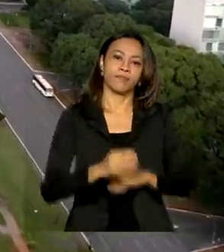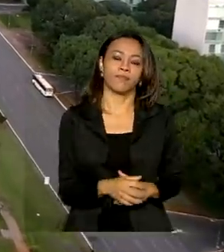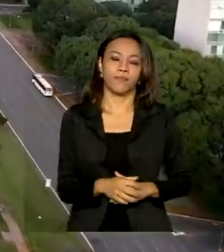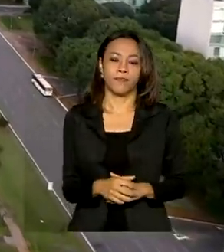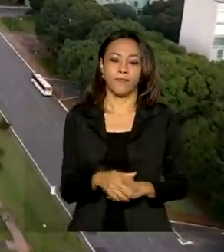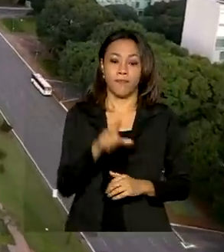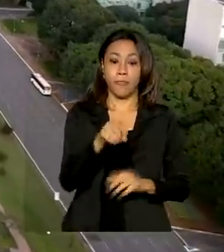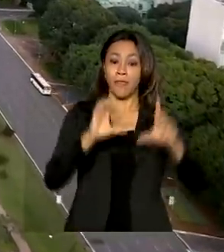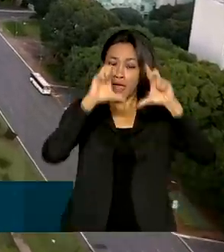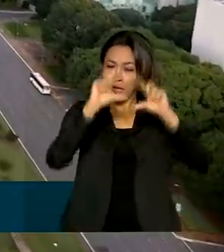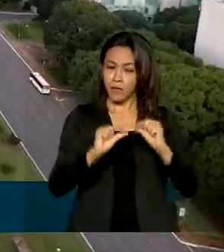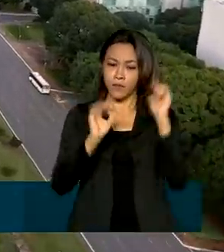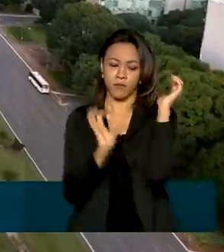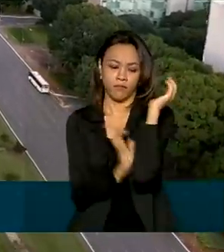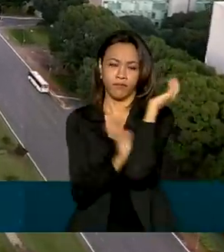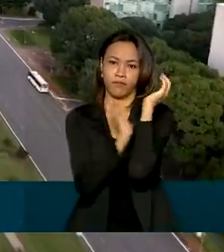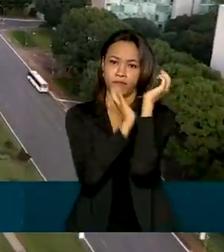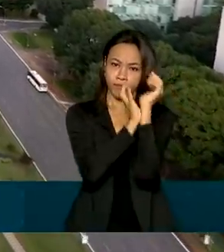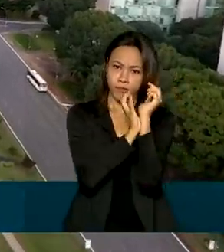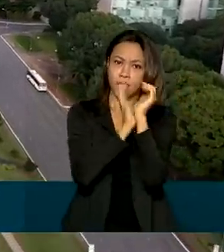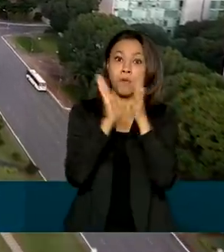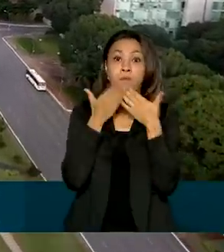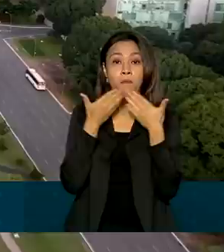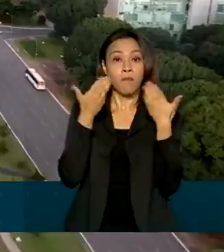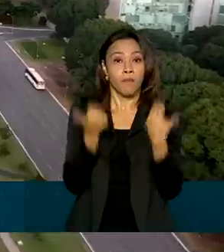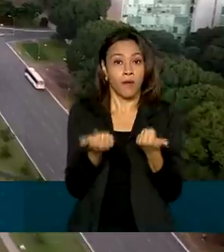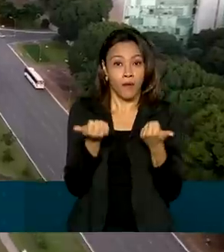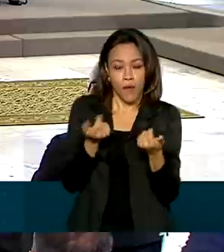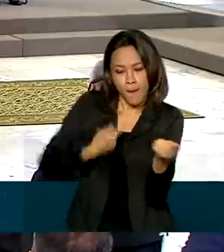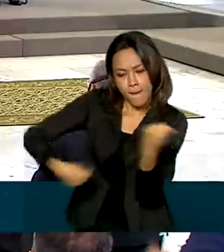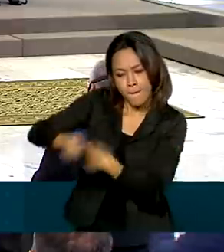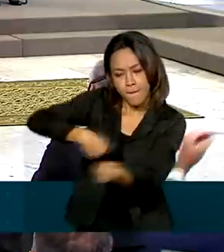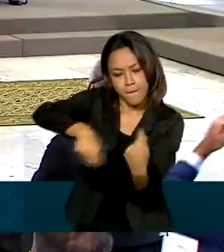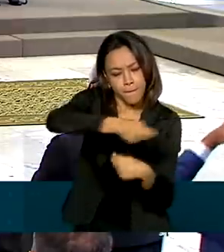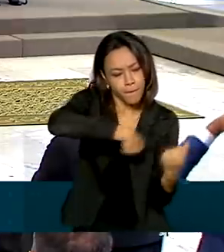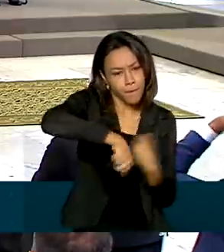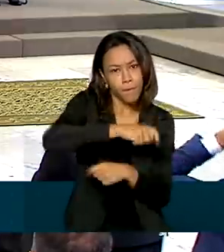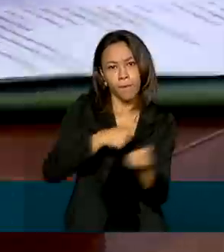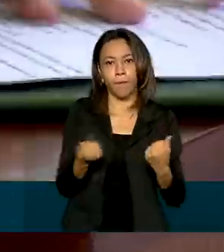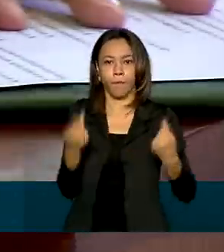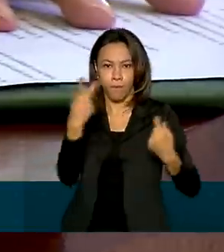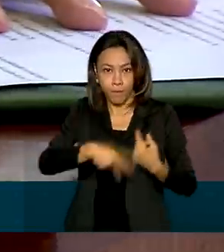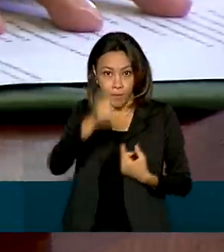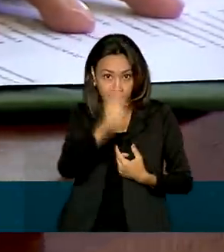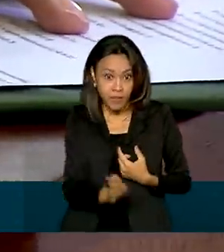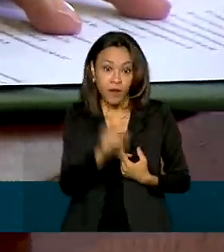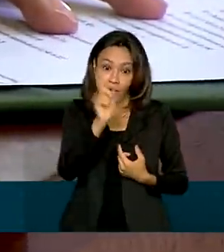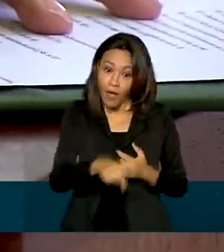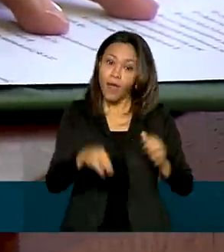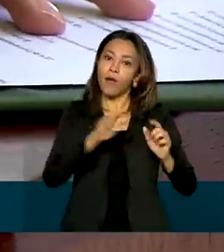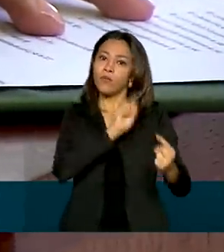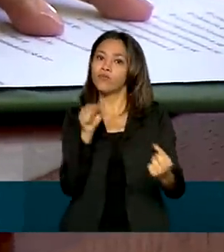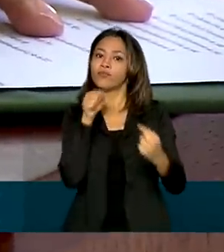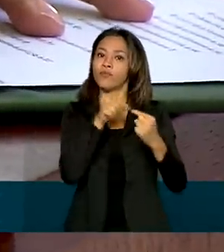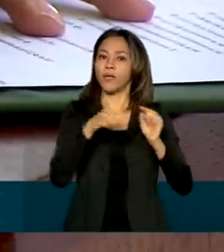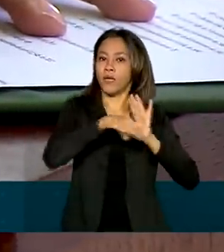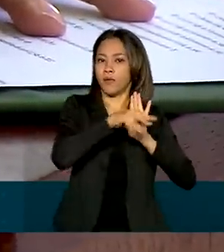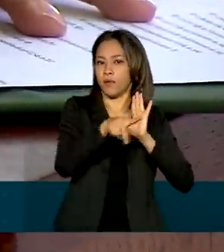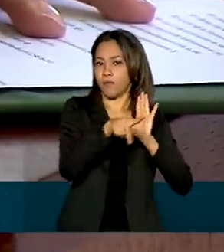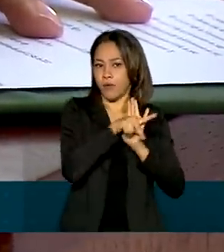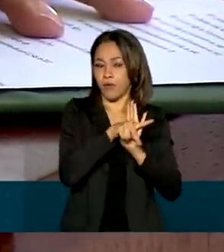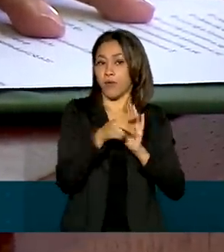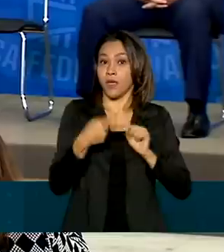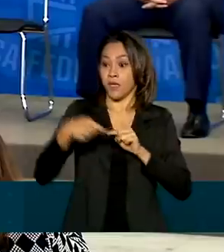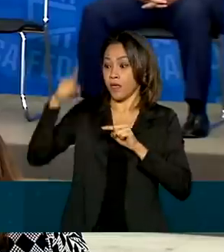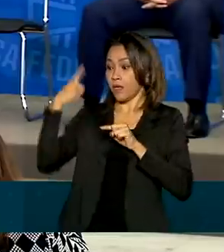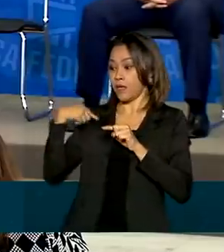Reduzir a burocracia e aumentar o potencial para fazer negócios. Essa é a expectativa da medida provisória que foi assinada nesta segunda